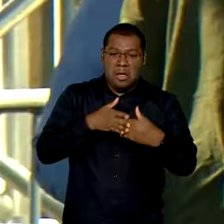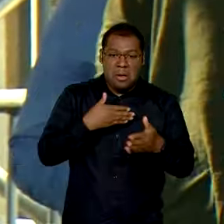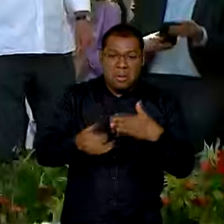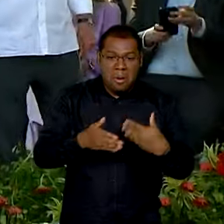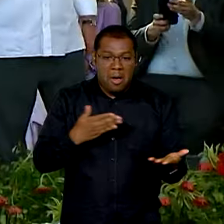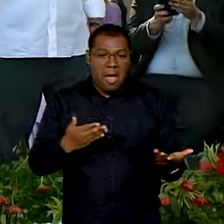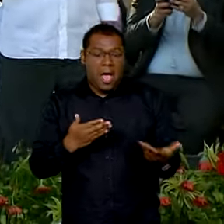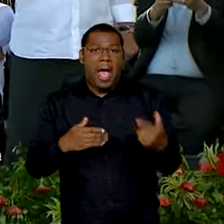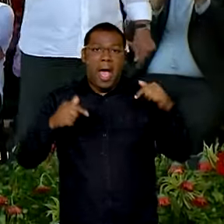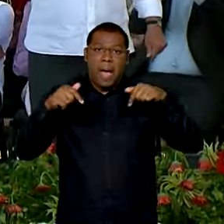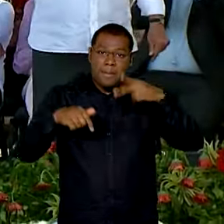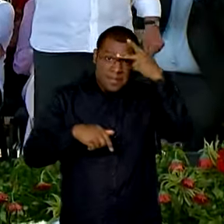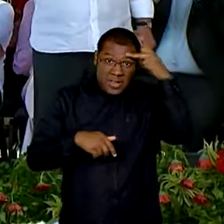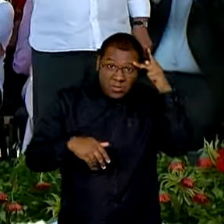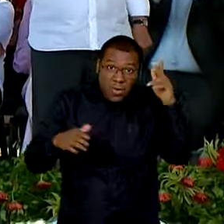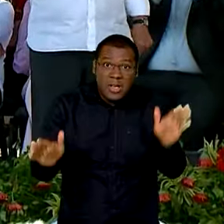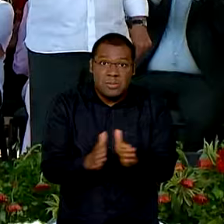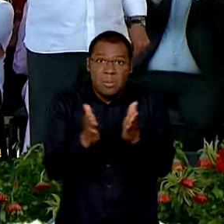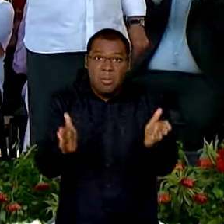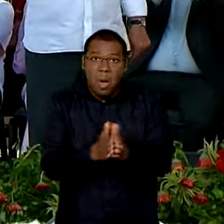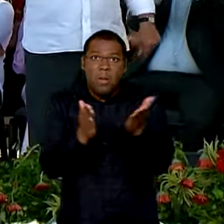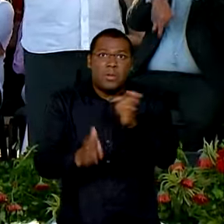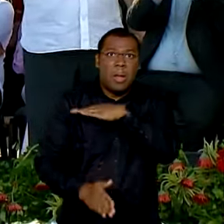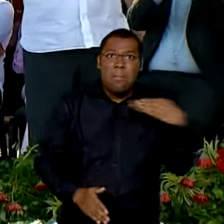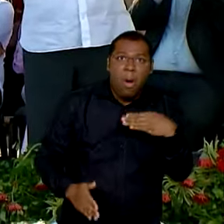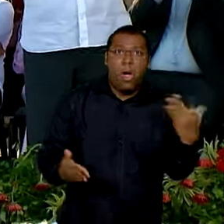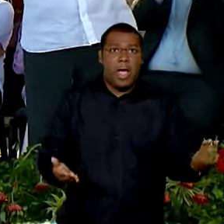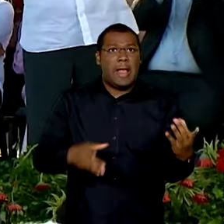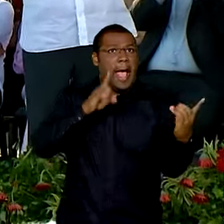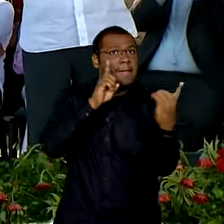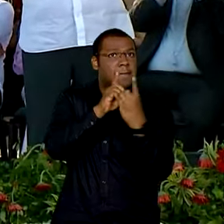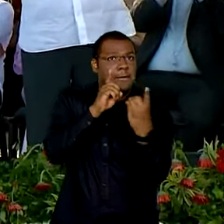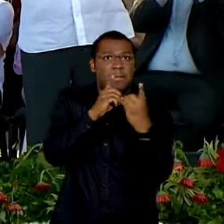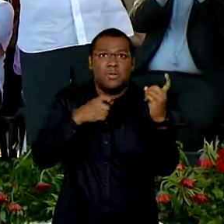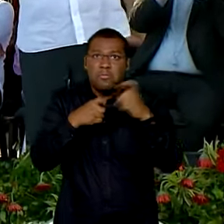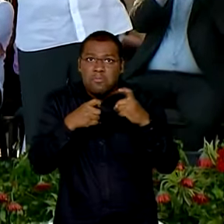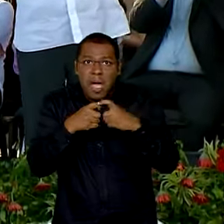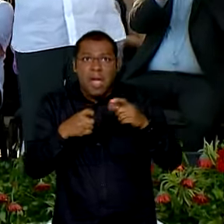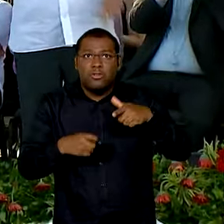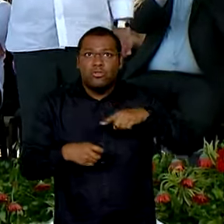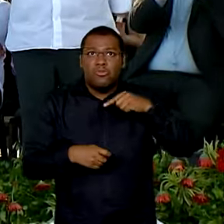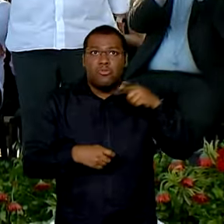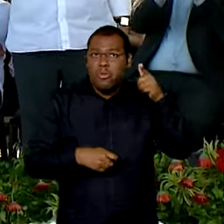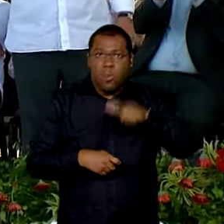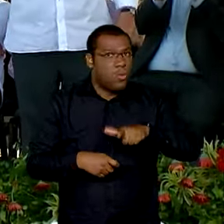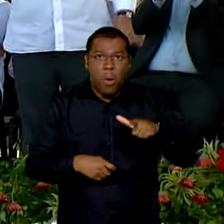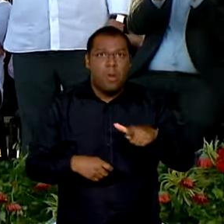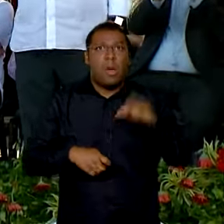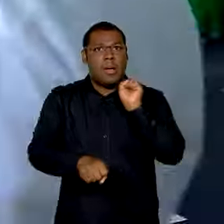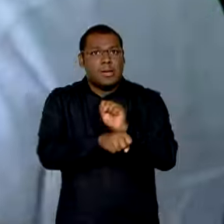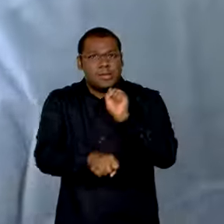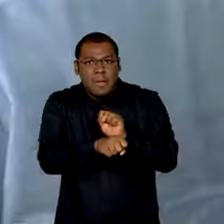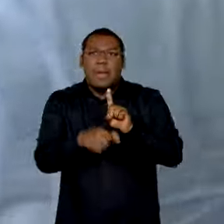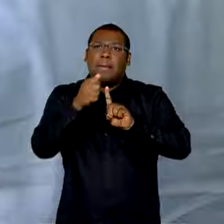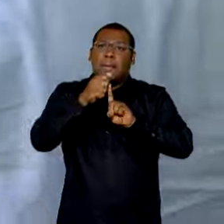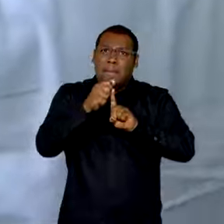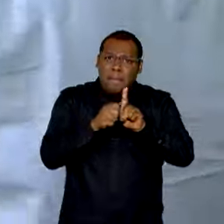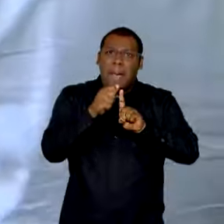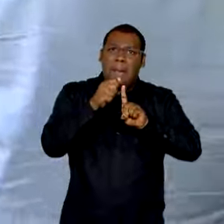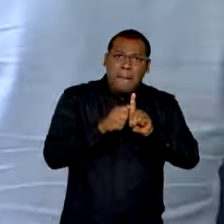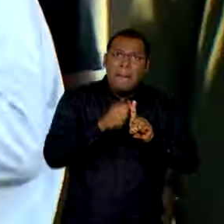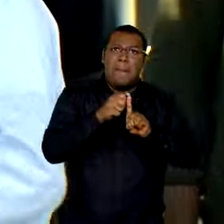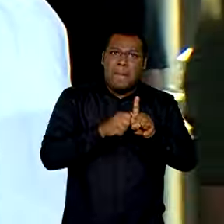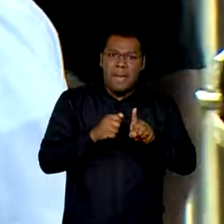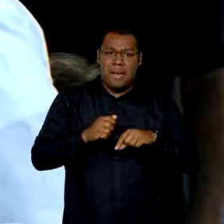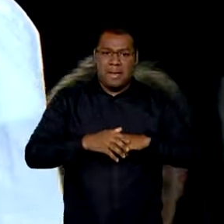sabe, sem conseguir uma consulta nesse país. Às vezes espera meses e meses e meses e meses. Dependendo da doença,